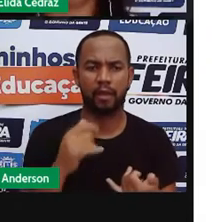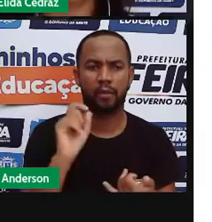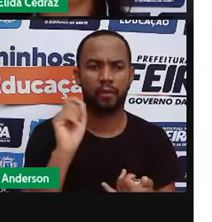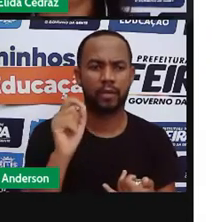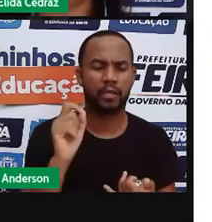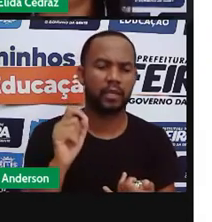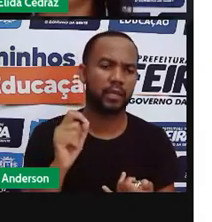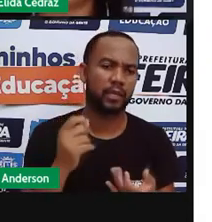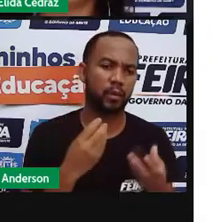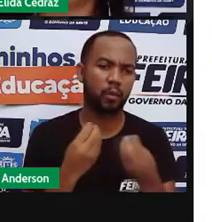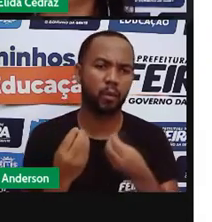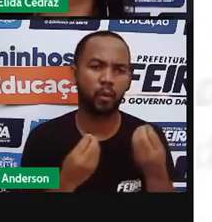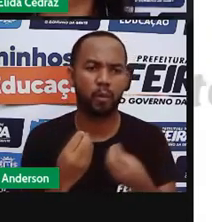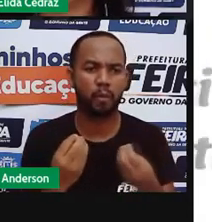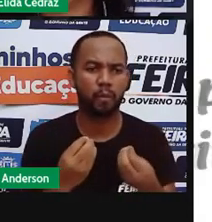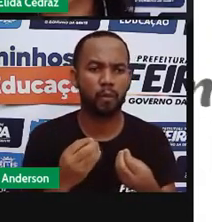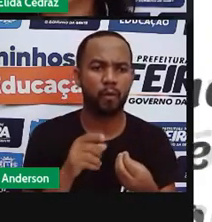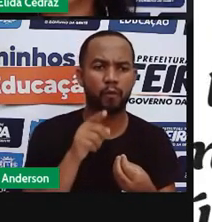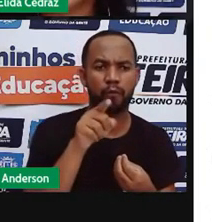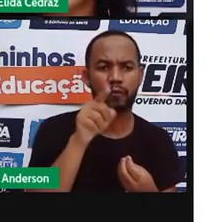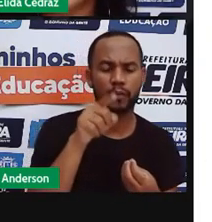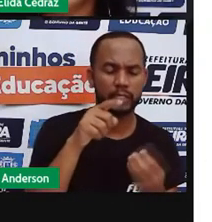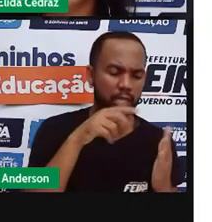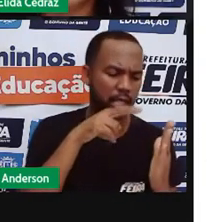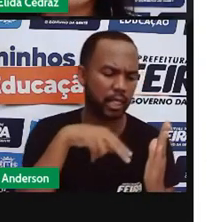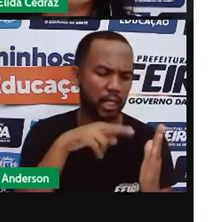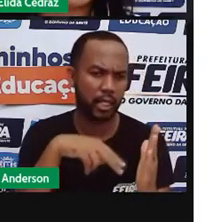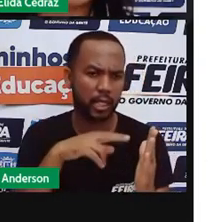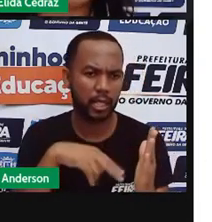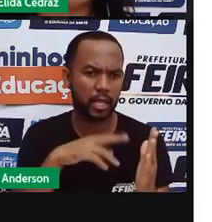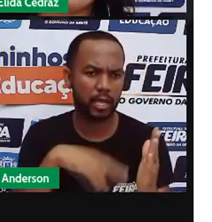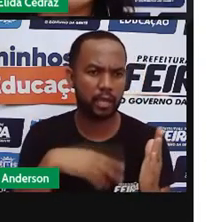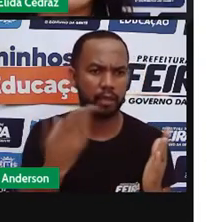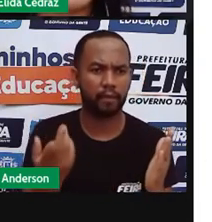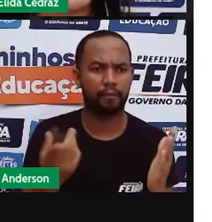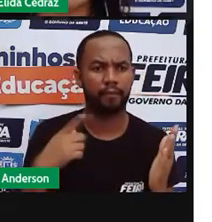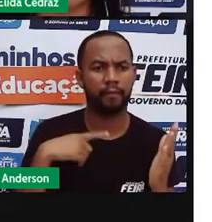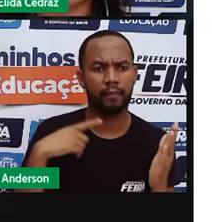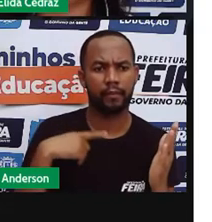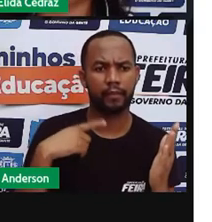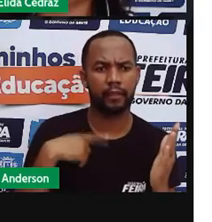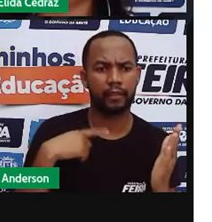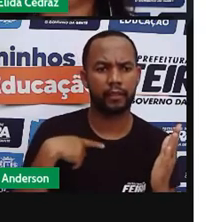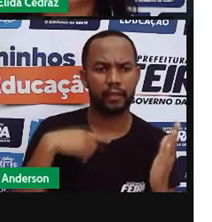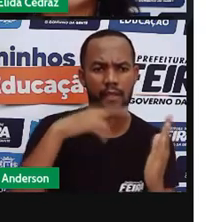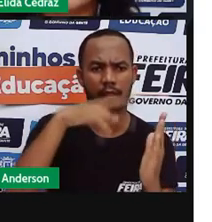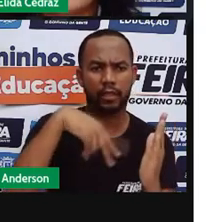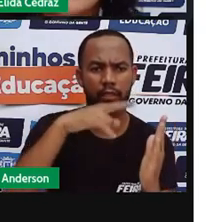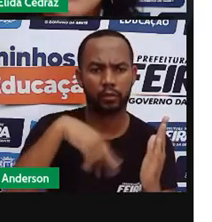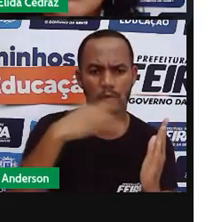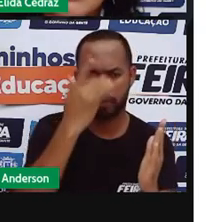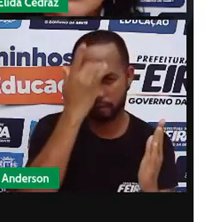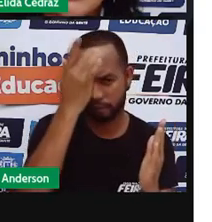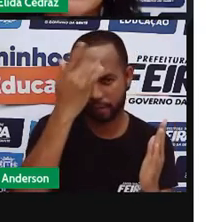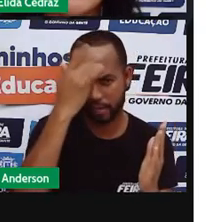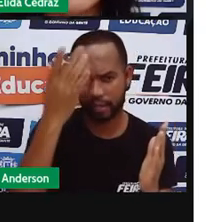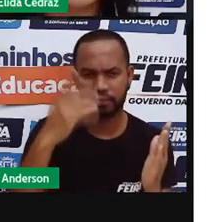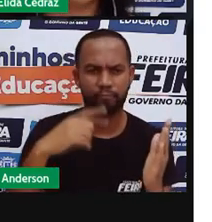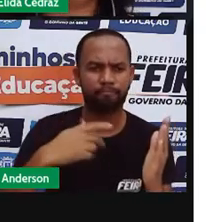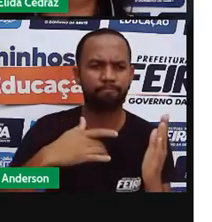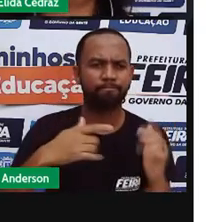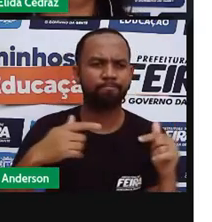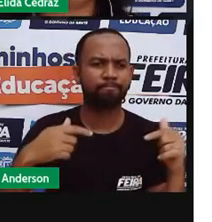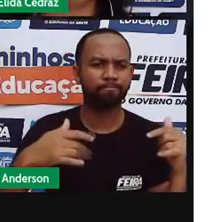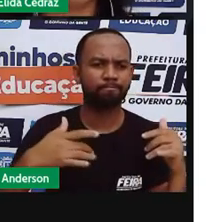intenção de convencer o leitor a tomar uma atitude. Tem uma linguagem apelativa, toca as emoções